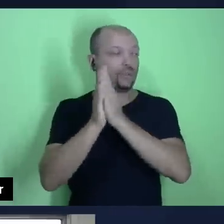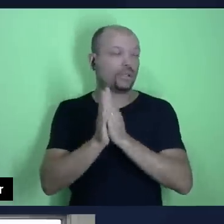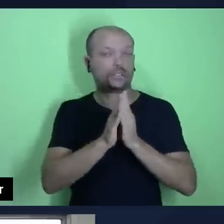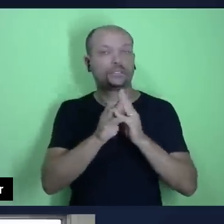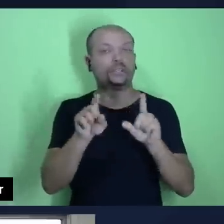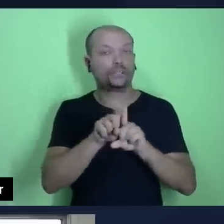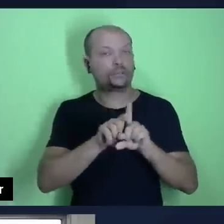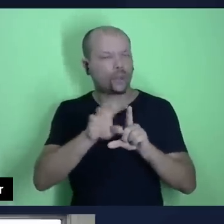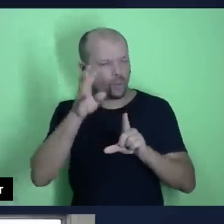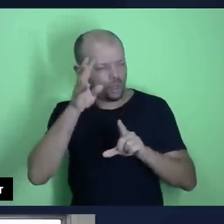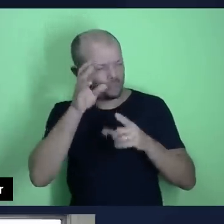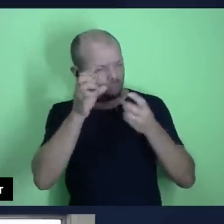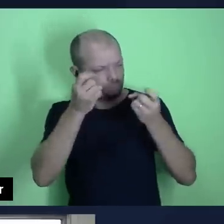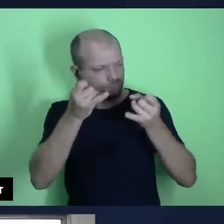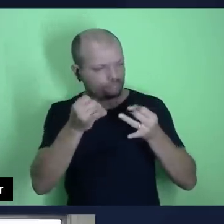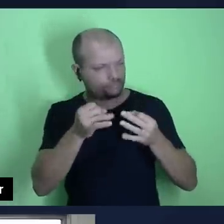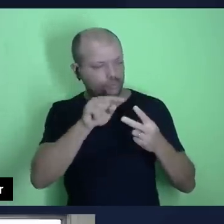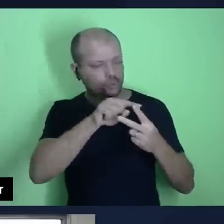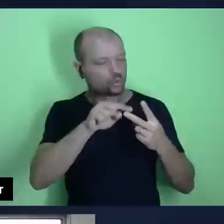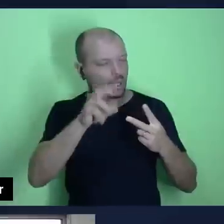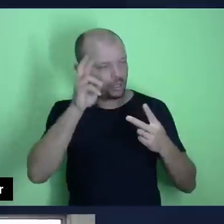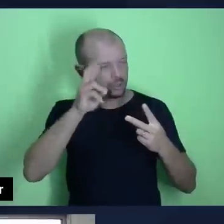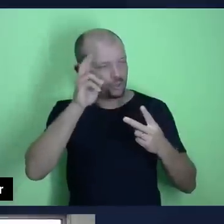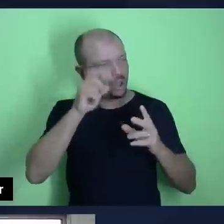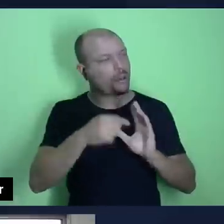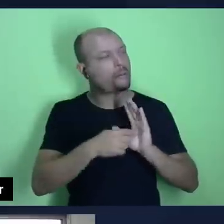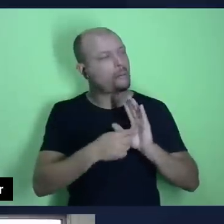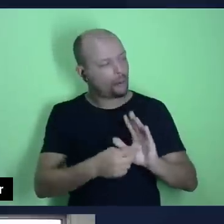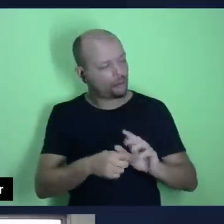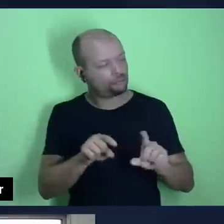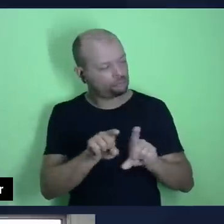eh duas histórias que são relatadas aqui,